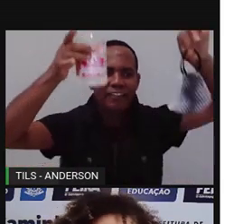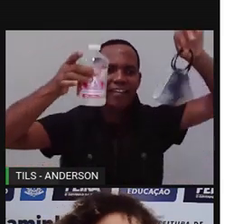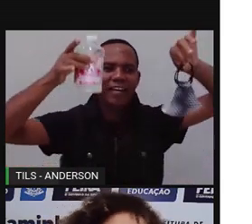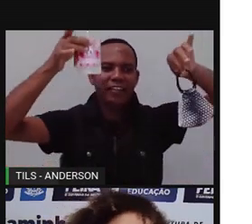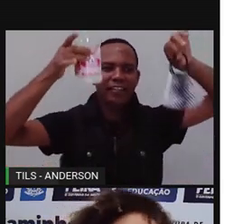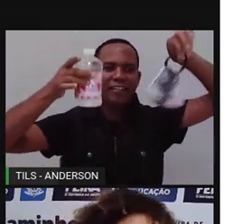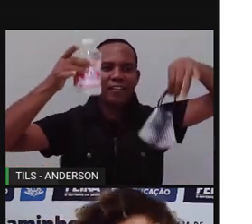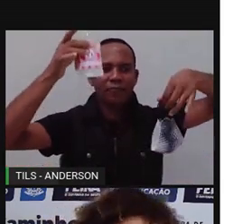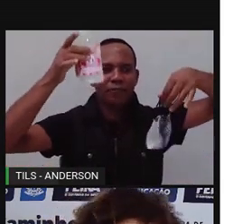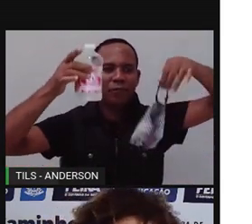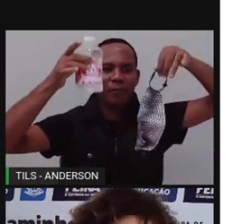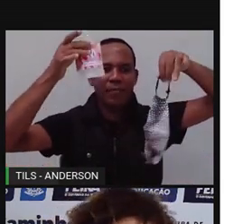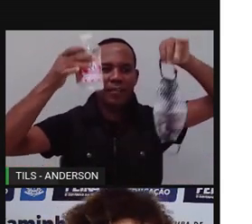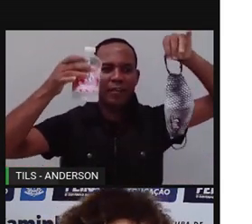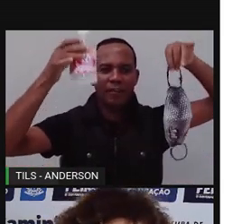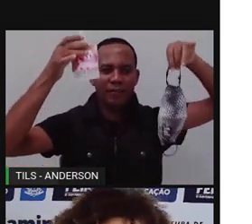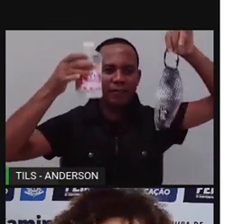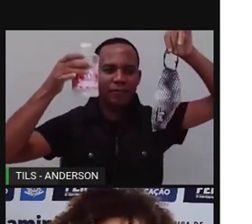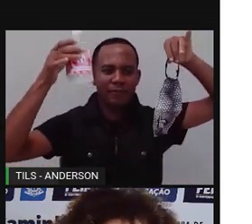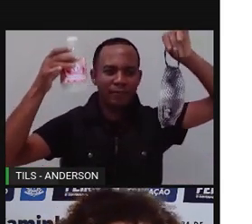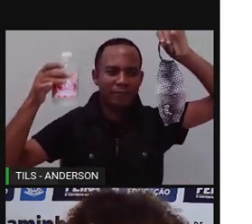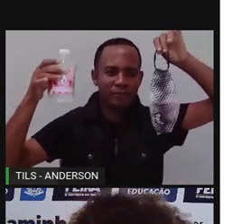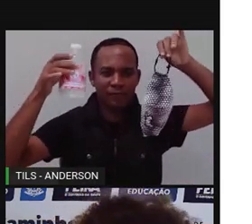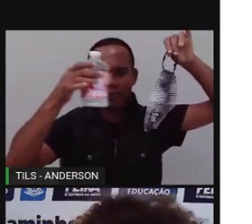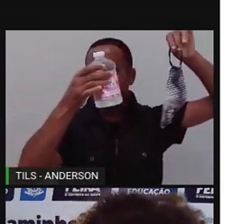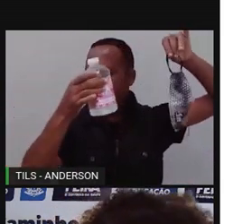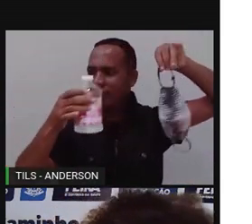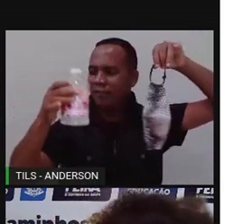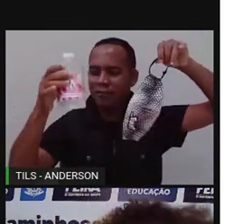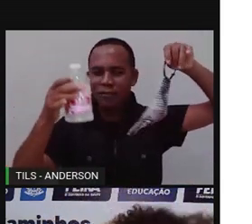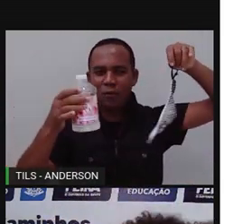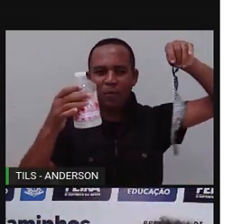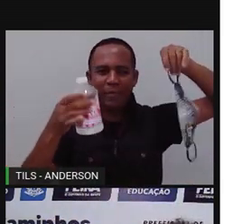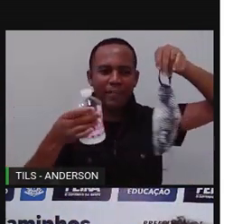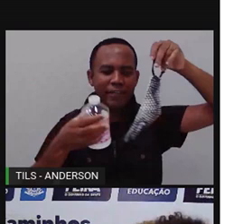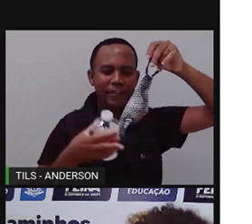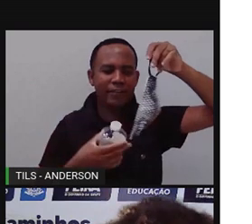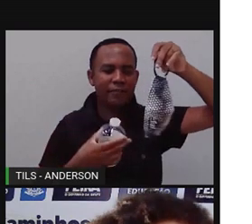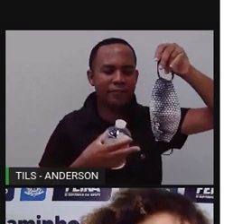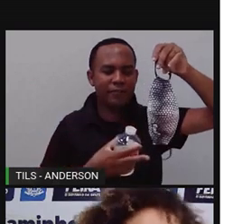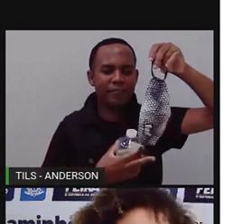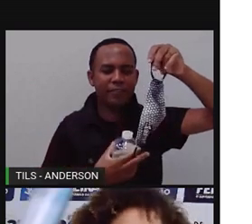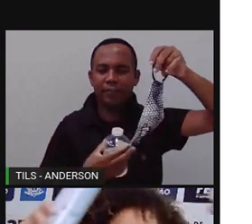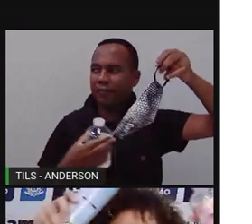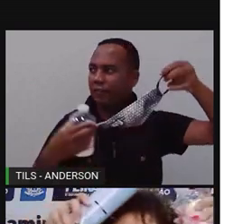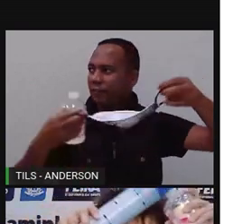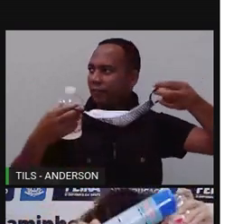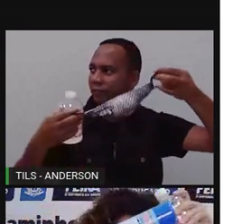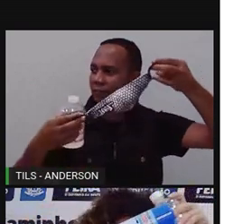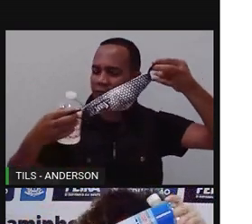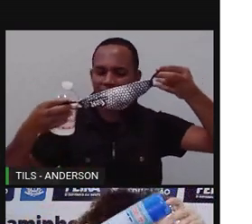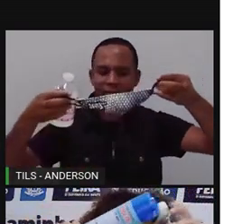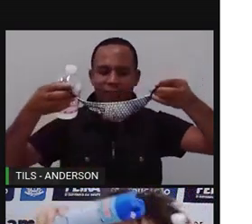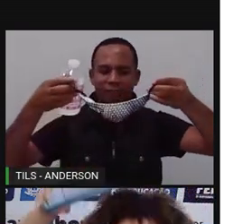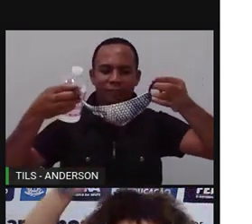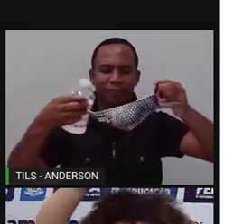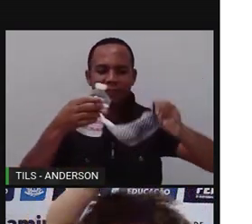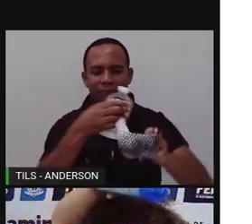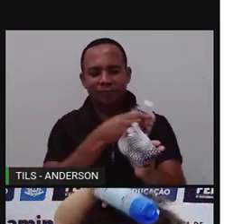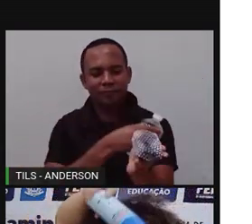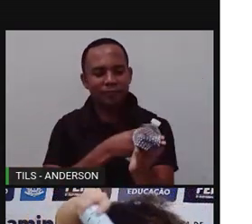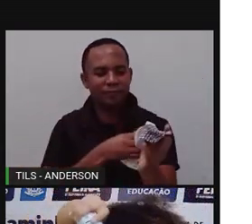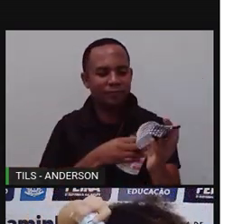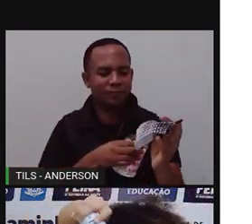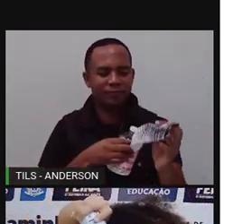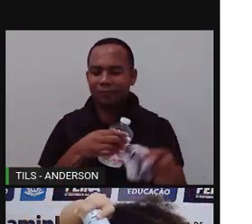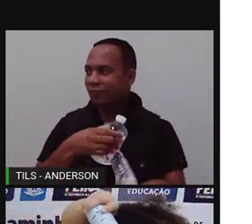só, garota, vou até pegar, porque hoje eu vim armada, viu gente? Ó, hoje eu vim pra me mostrar. Tô quase